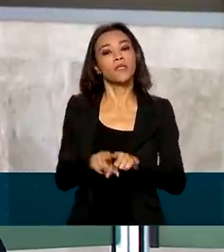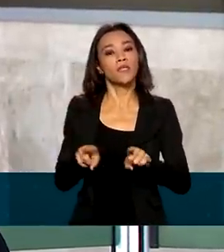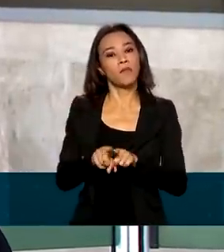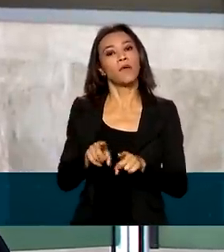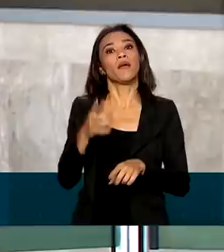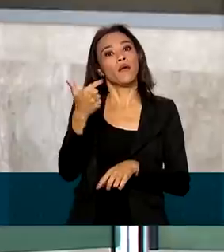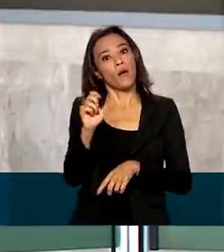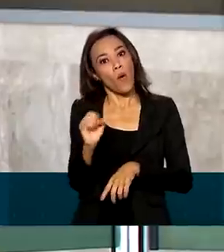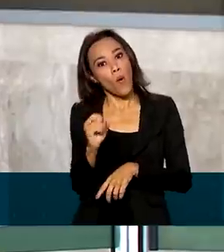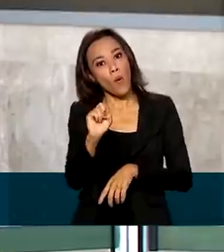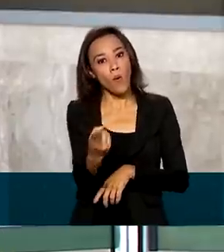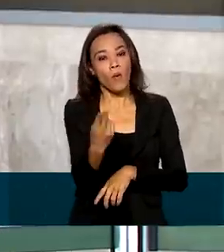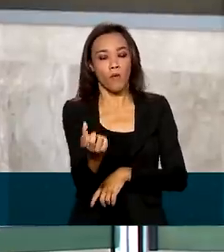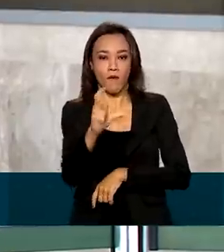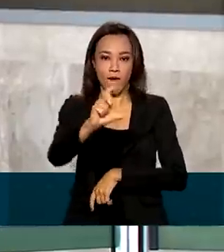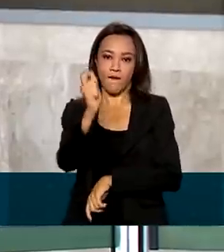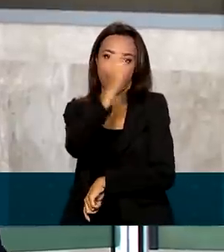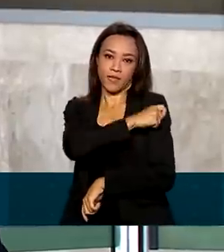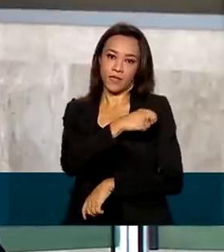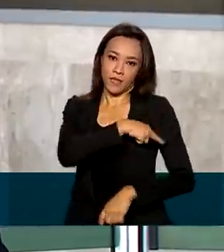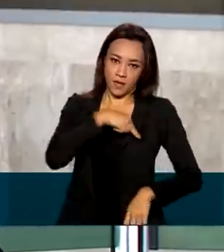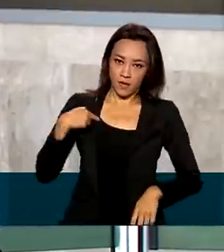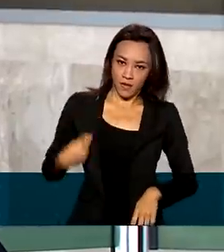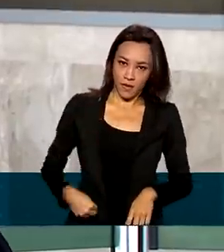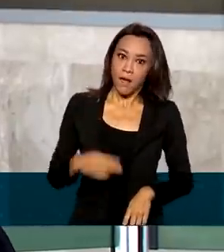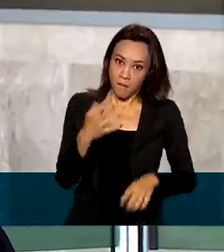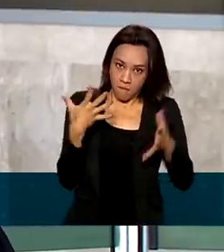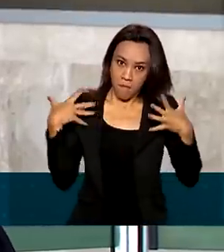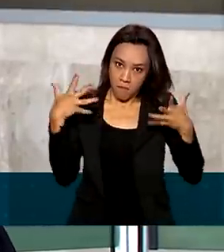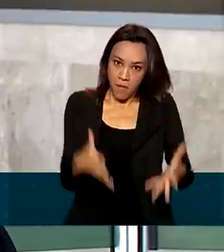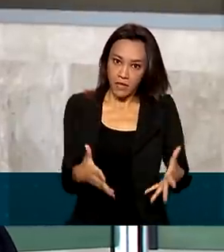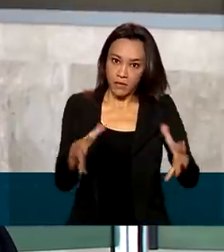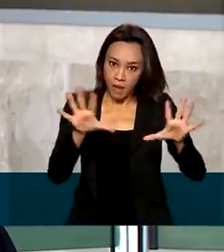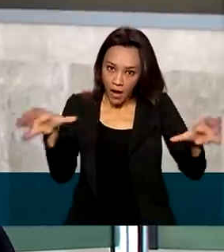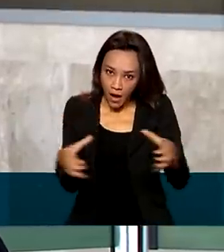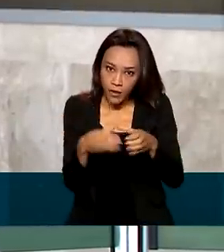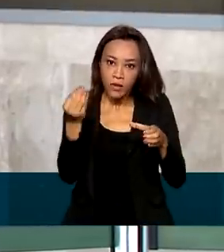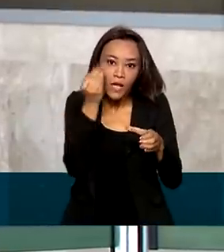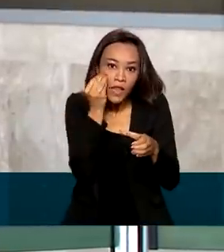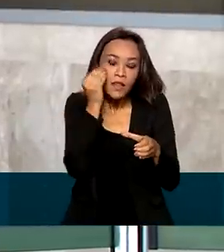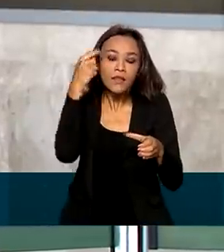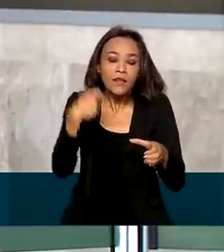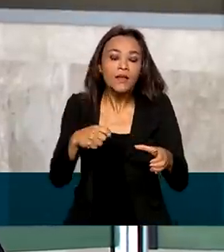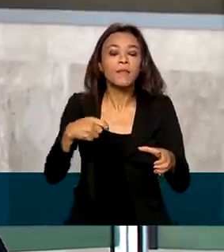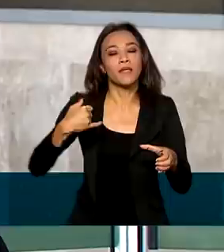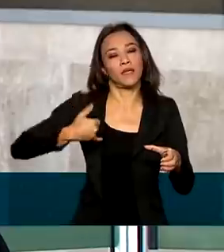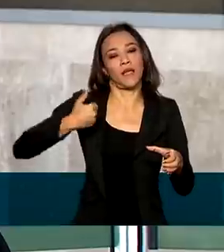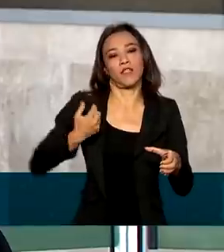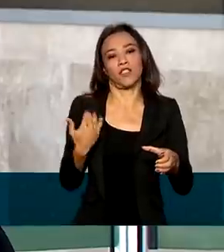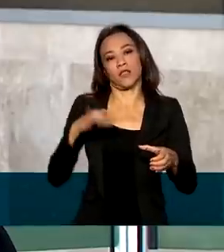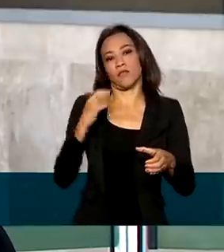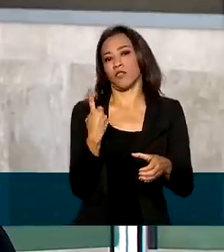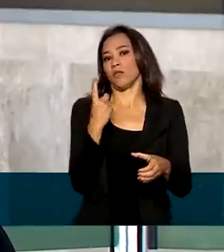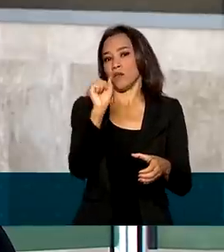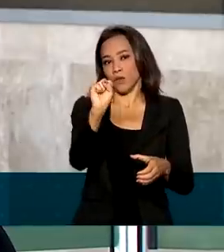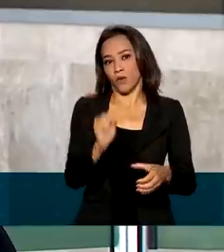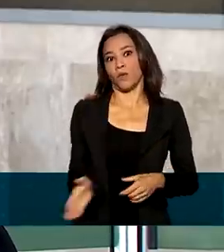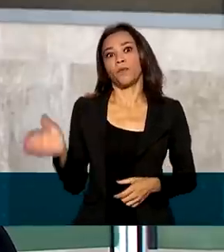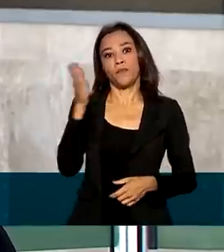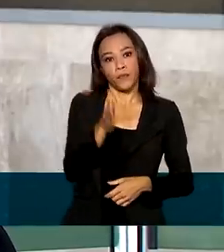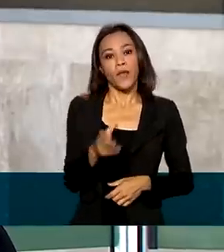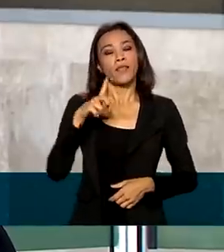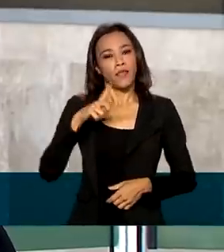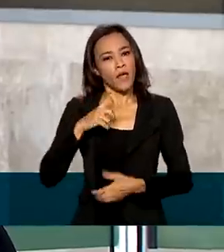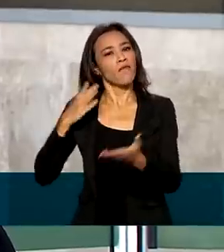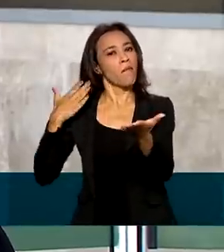Coronavac. Pra participar dos testes, como eu apontei, tem que ter mais de 18 anos. Esse estudo, ele teve aprovação da Comissão